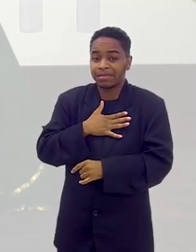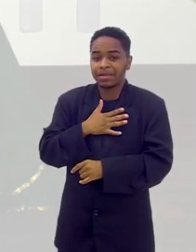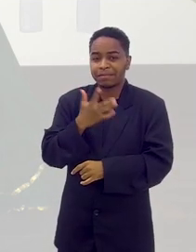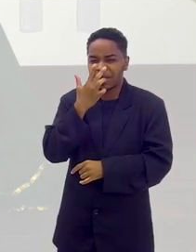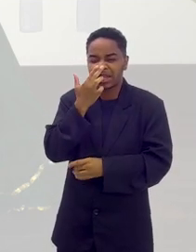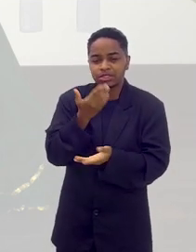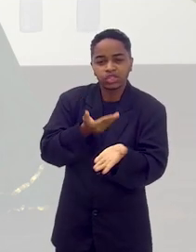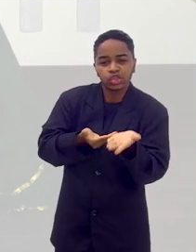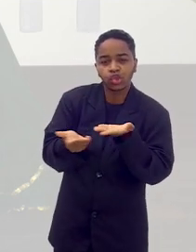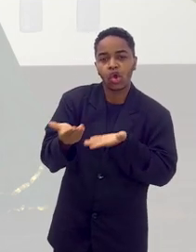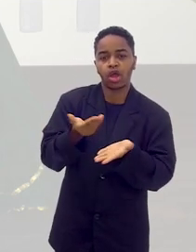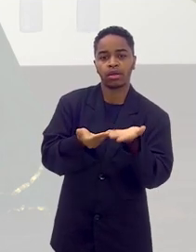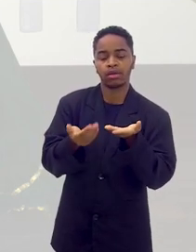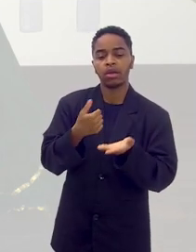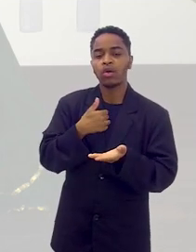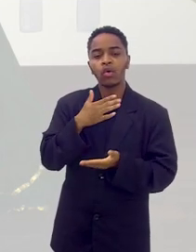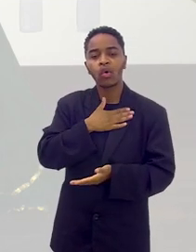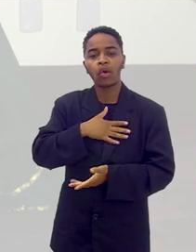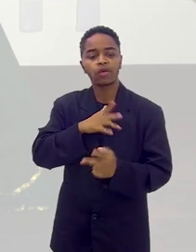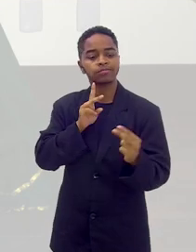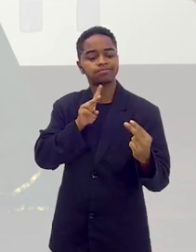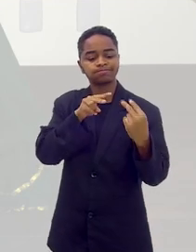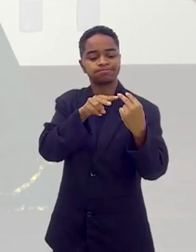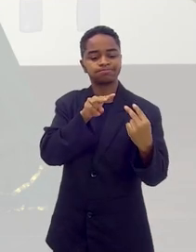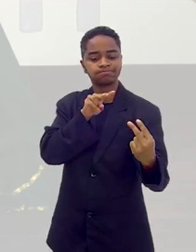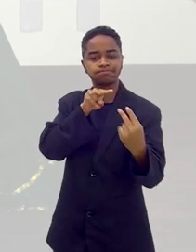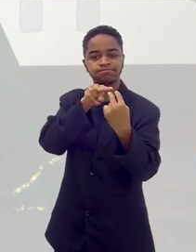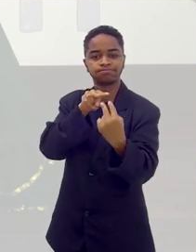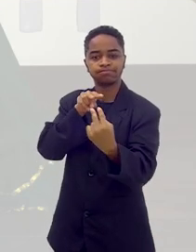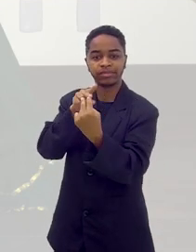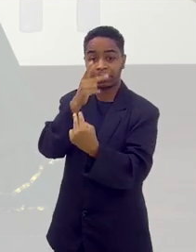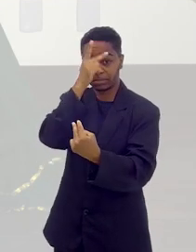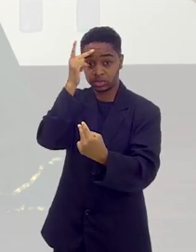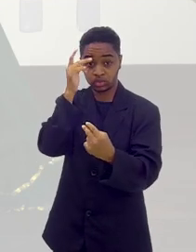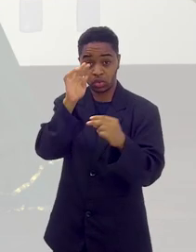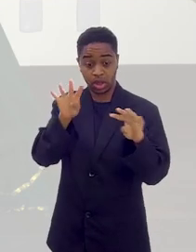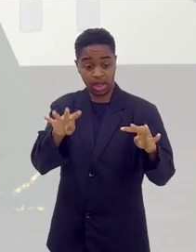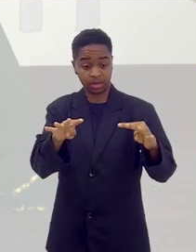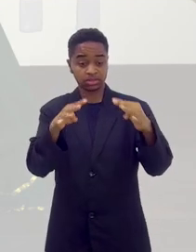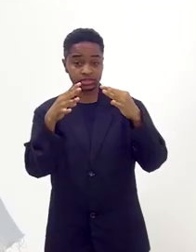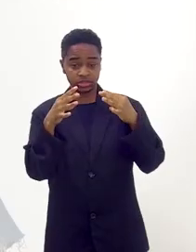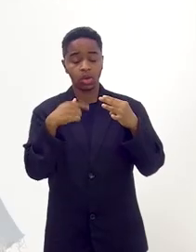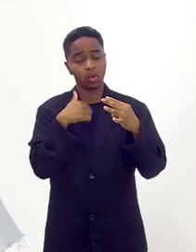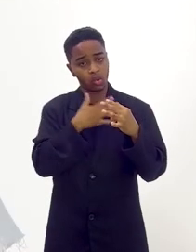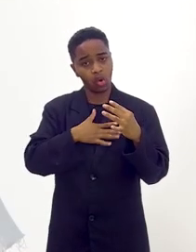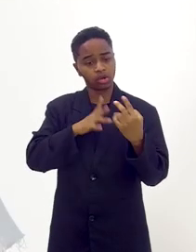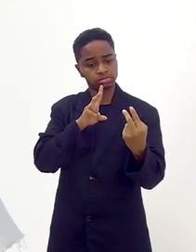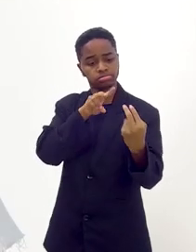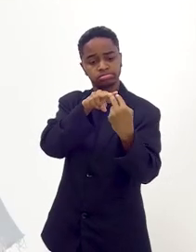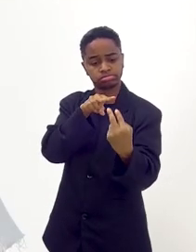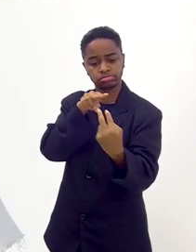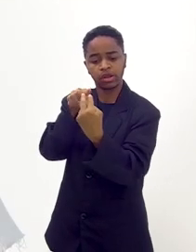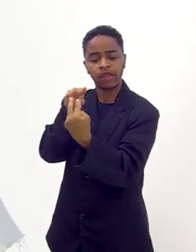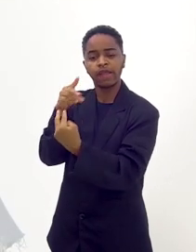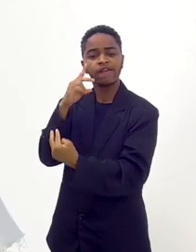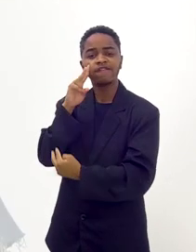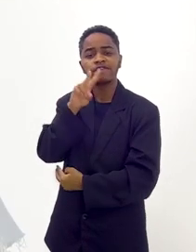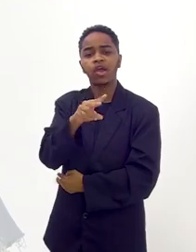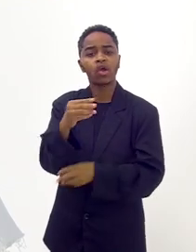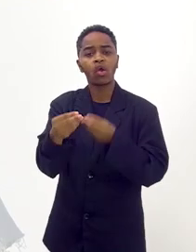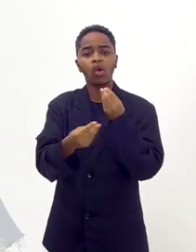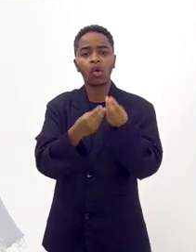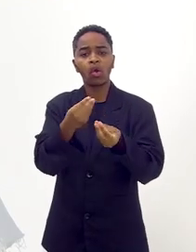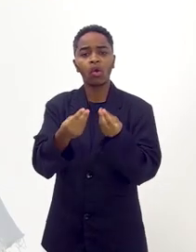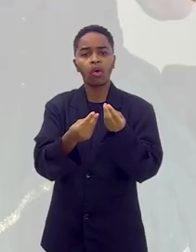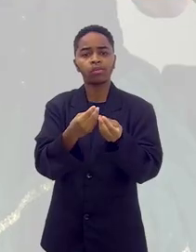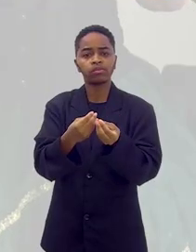no meu caso, é uma troca. Eu gosto de olhar para a Téia, para algumas pessoas, gosto de olhar para elas e ver como